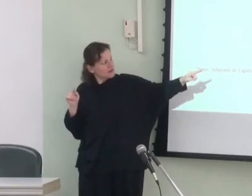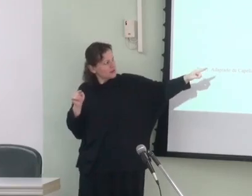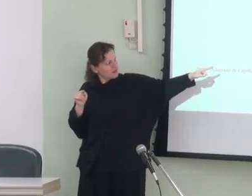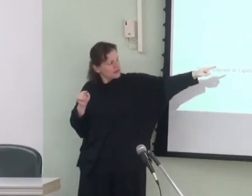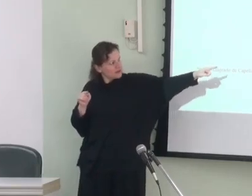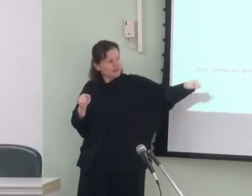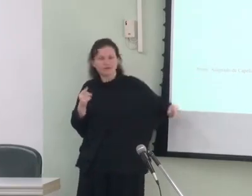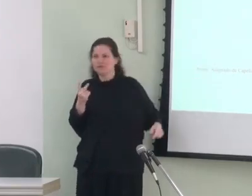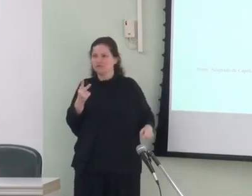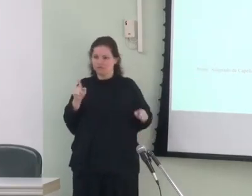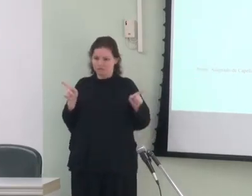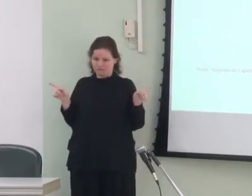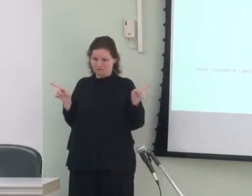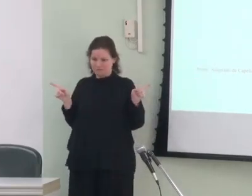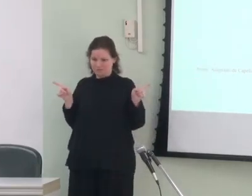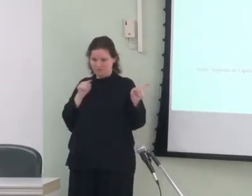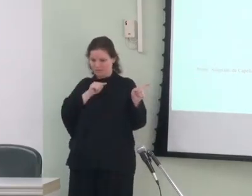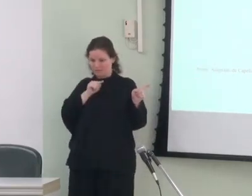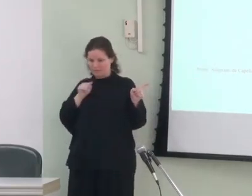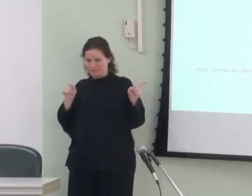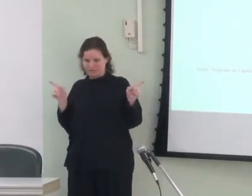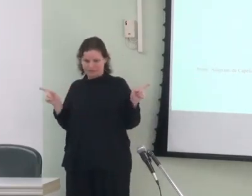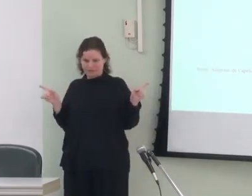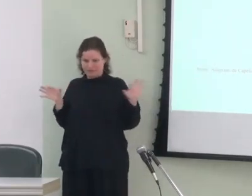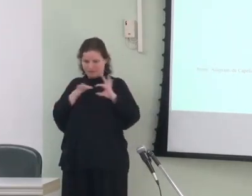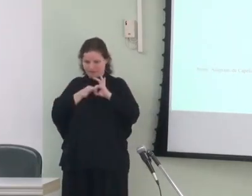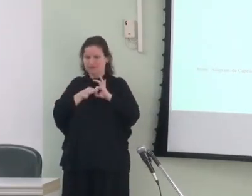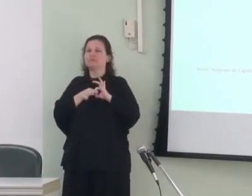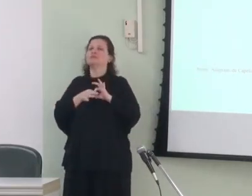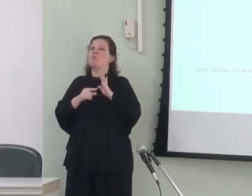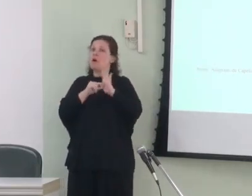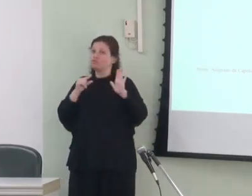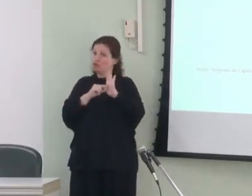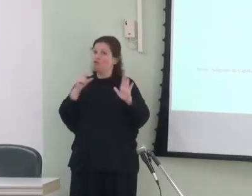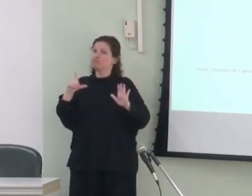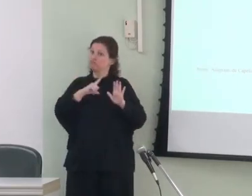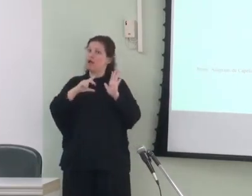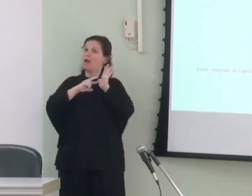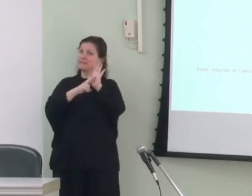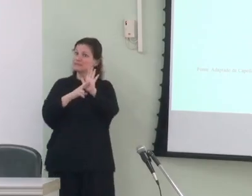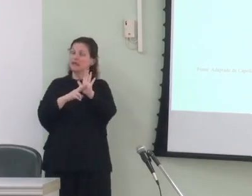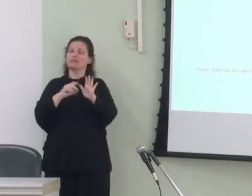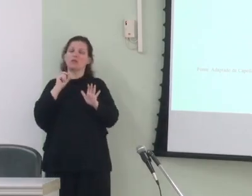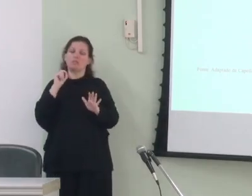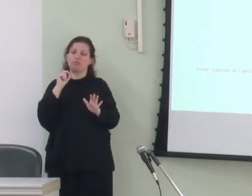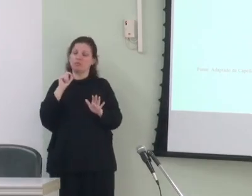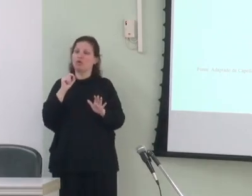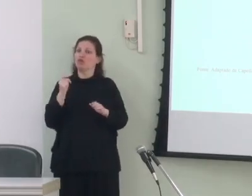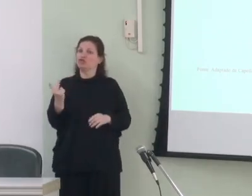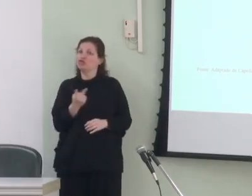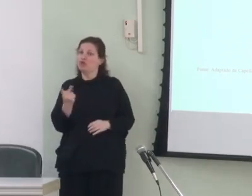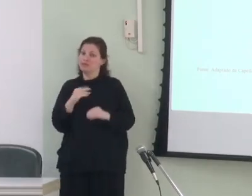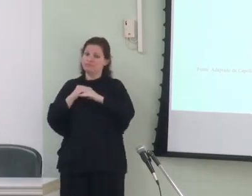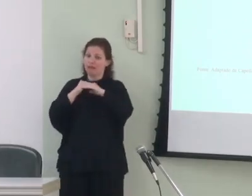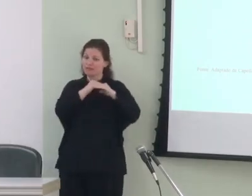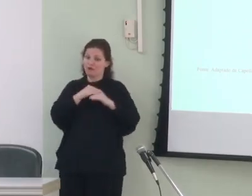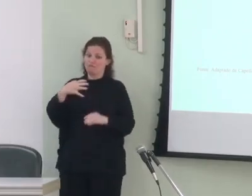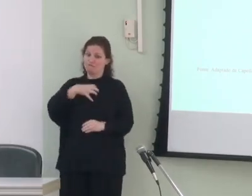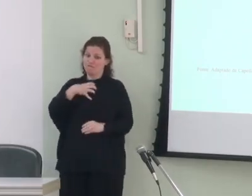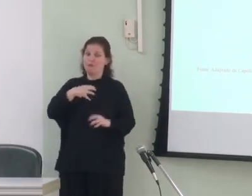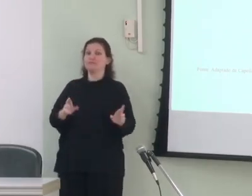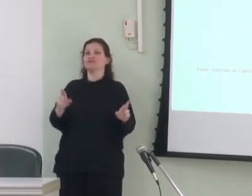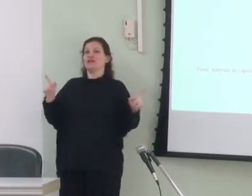com duas flechas segundo o autor assim se representa o fato de os dois padrões serem formas